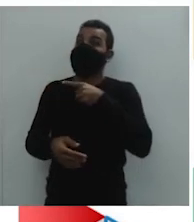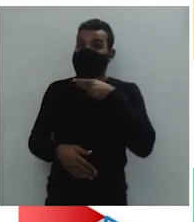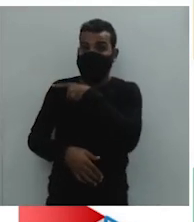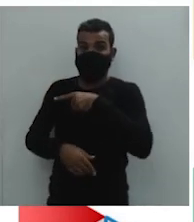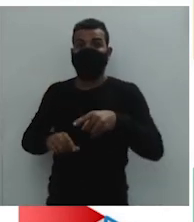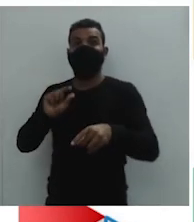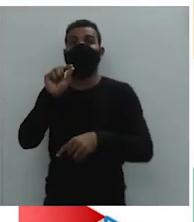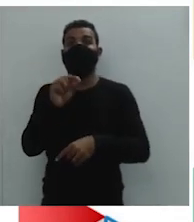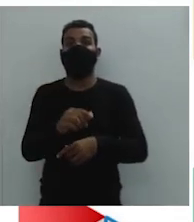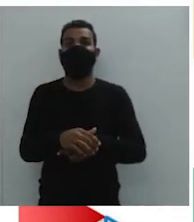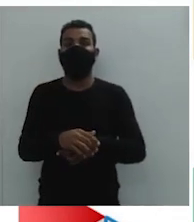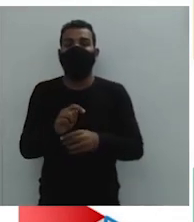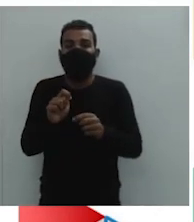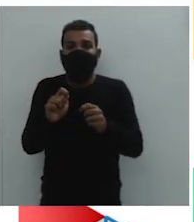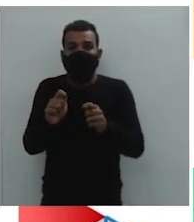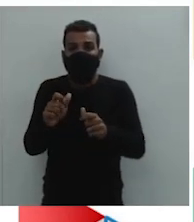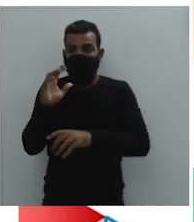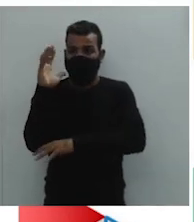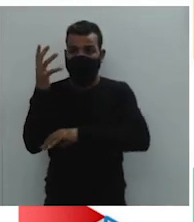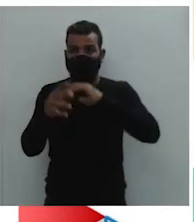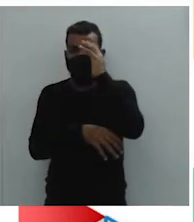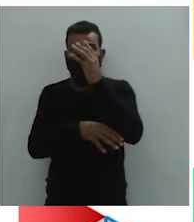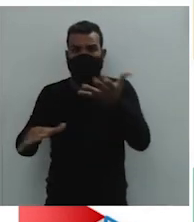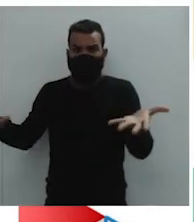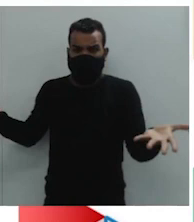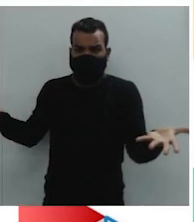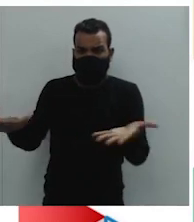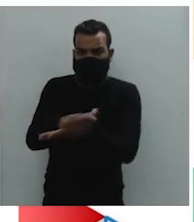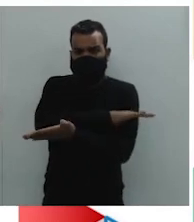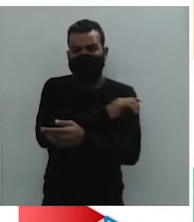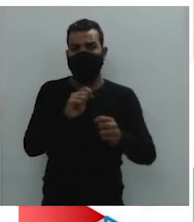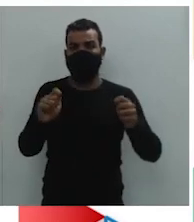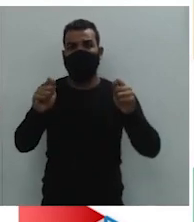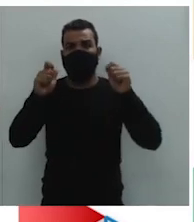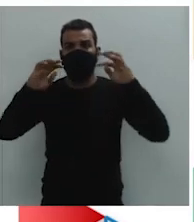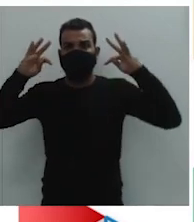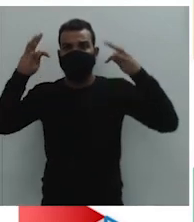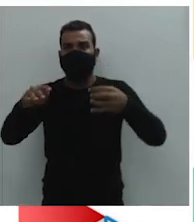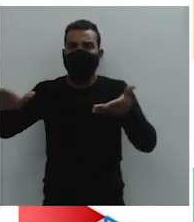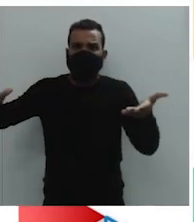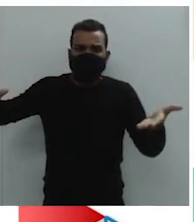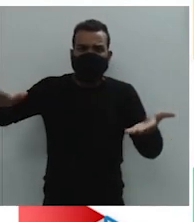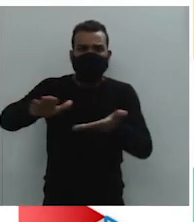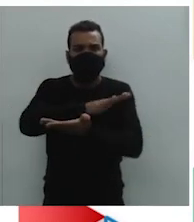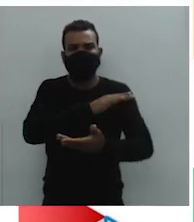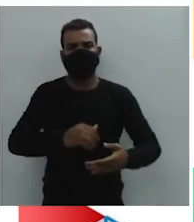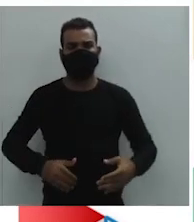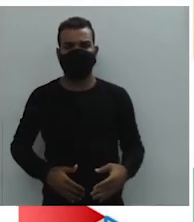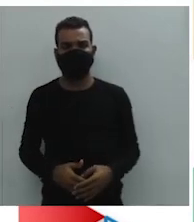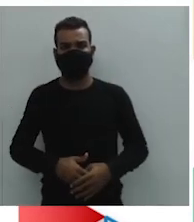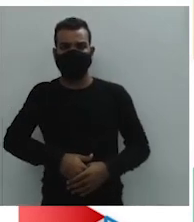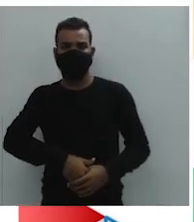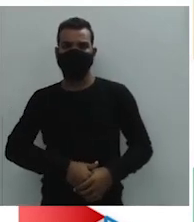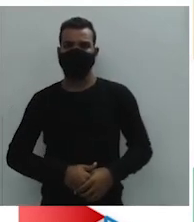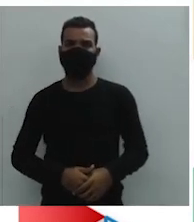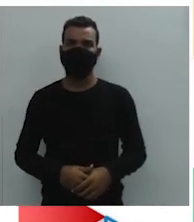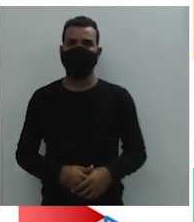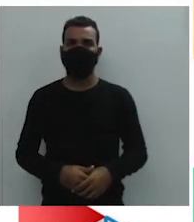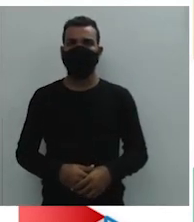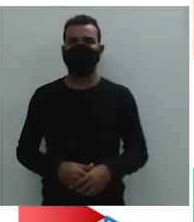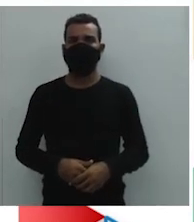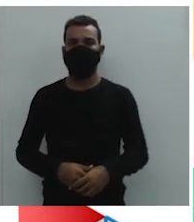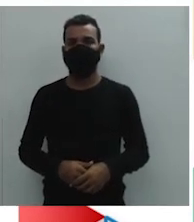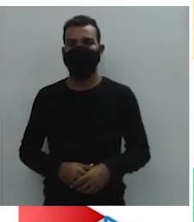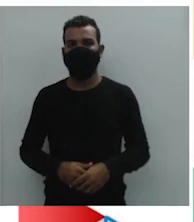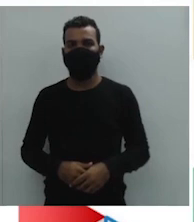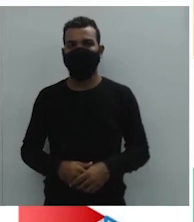a mata atlântica. Detalhe, e outro ponto bem importante, o ciclo do pau-brasil, ele